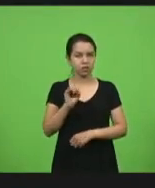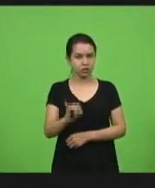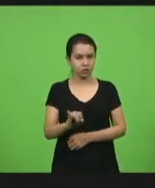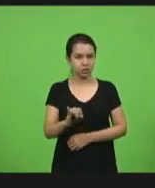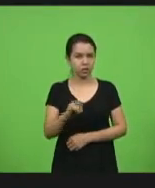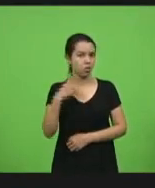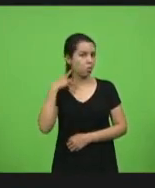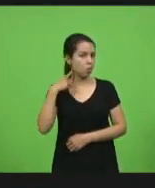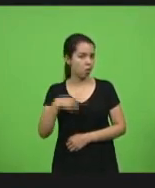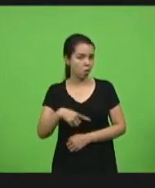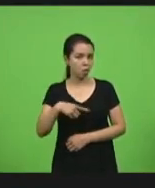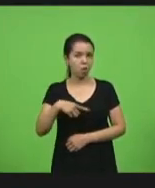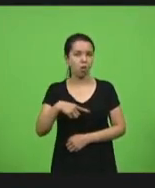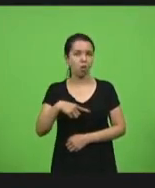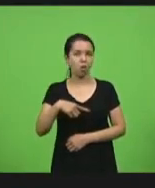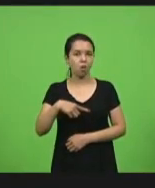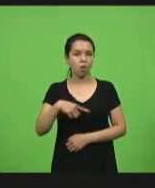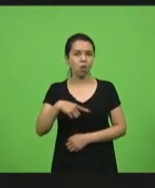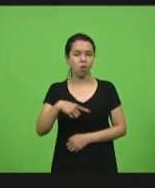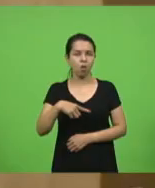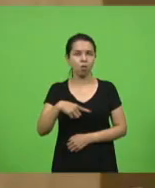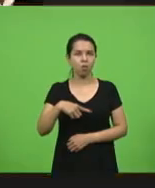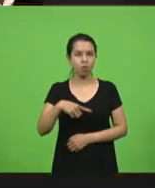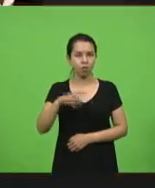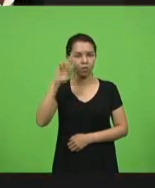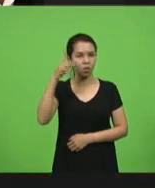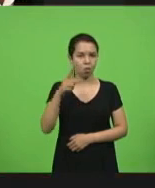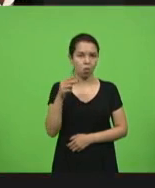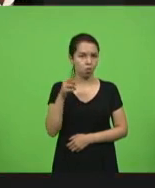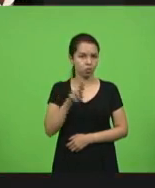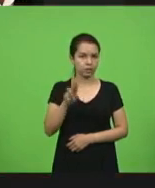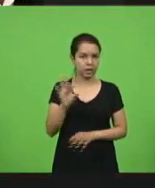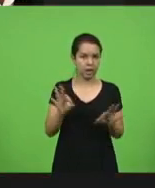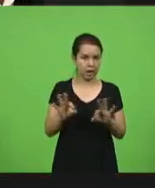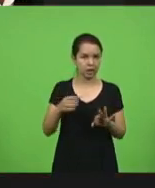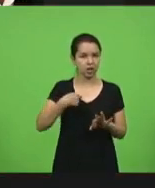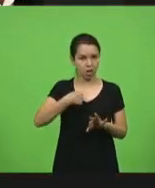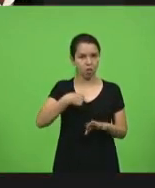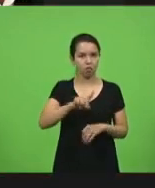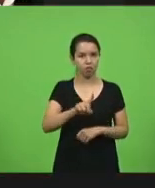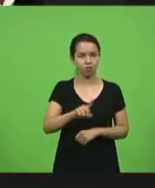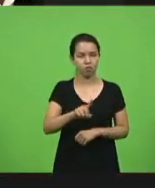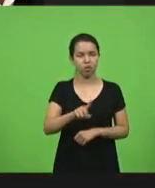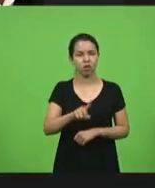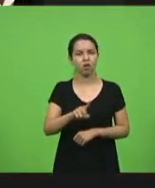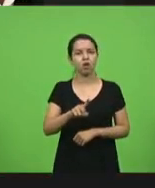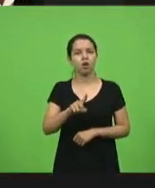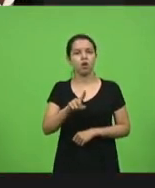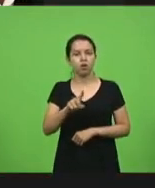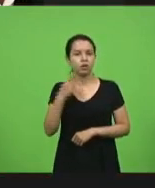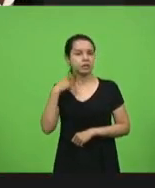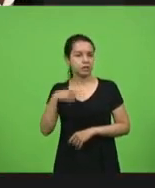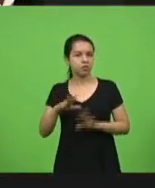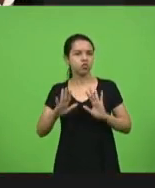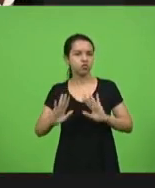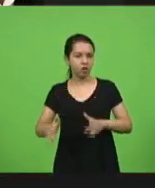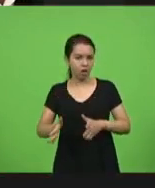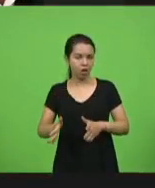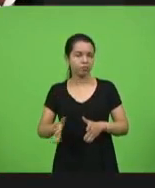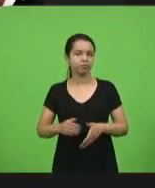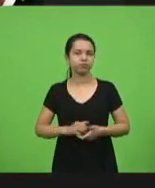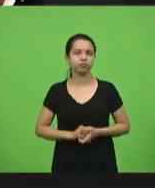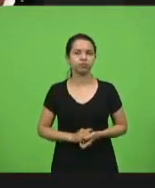for usar, eu vou fazer sim uso da palavra. Sim, o deputado Silvio já está dizendo que já fez uso da palavra. Só falta depois